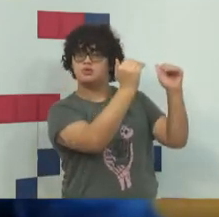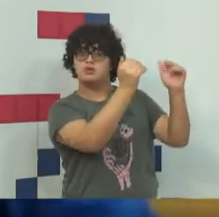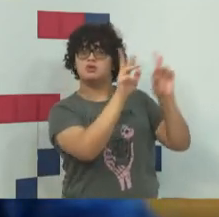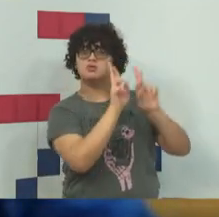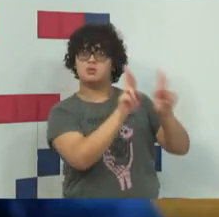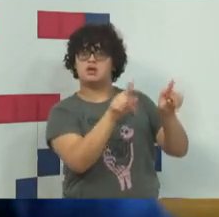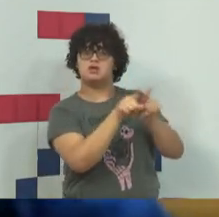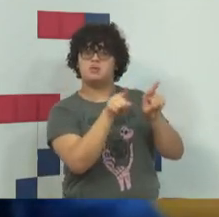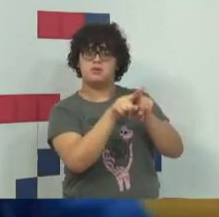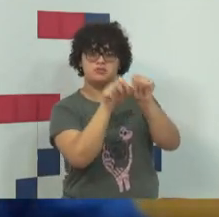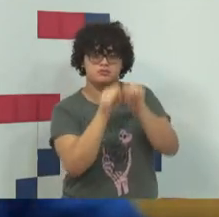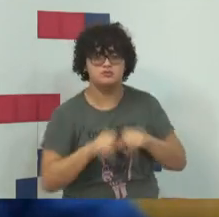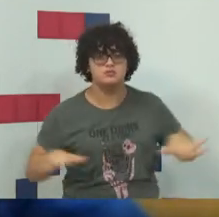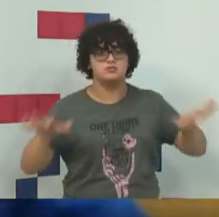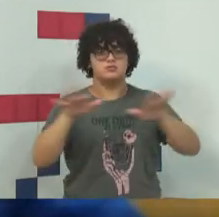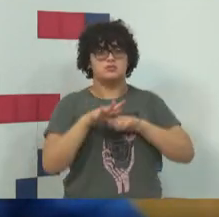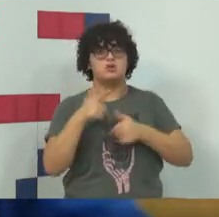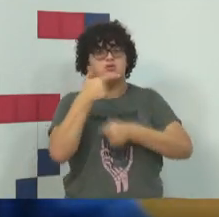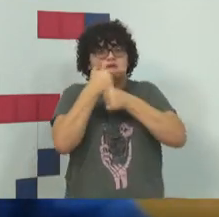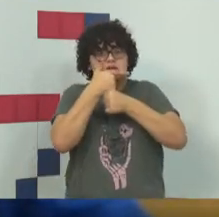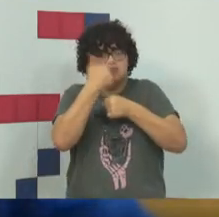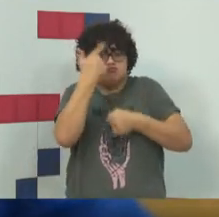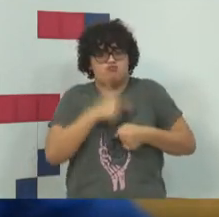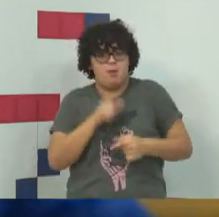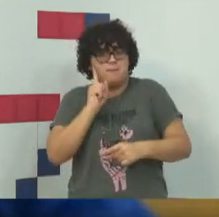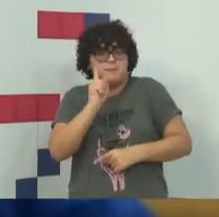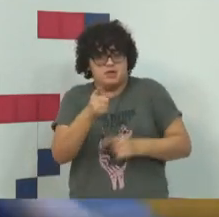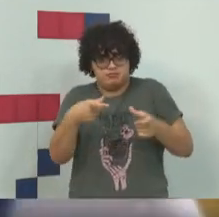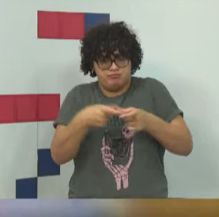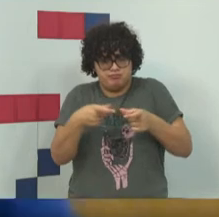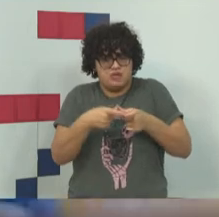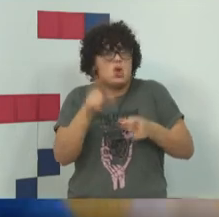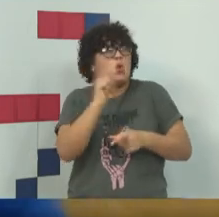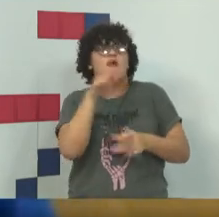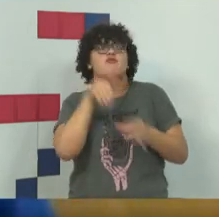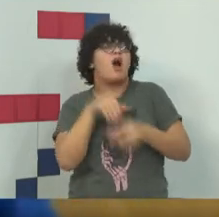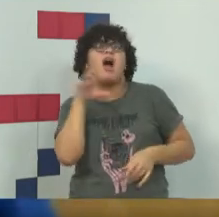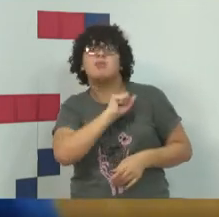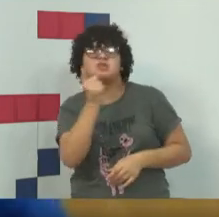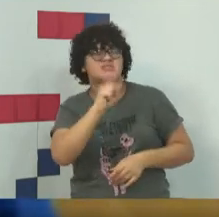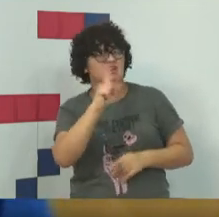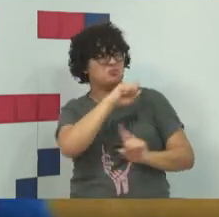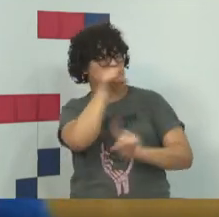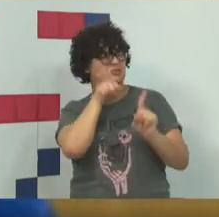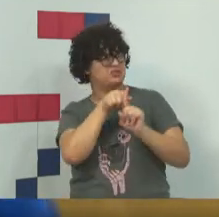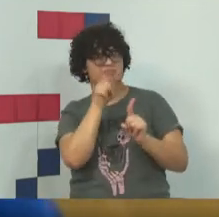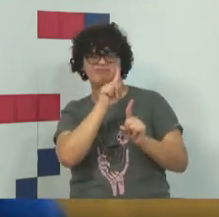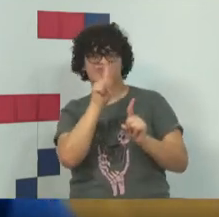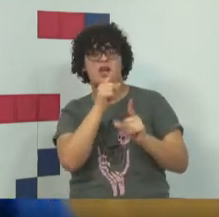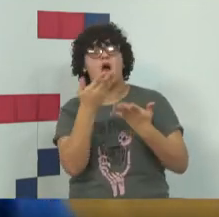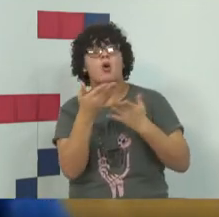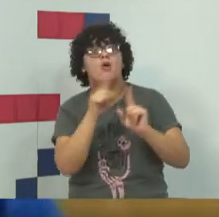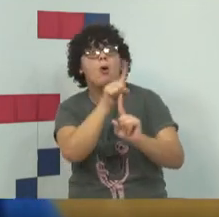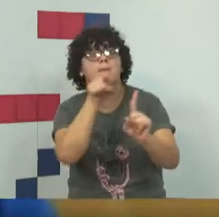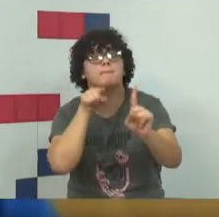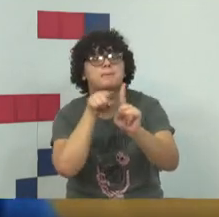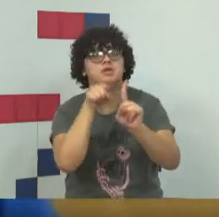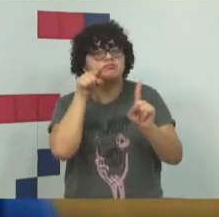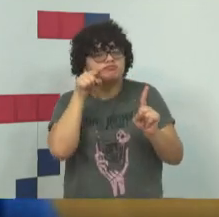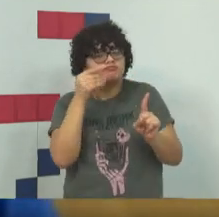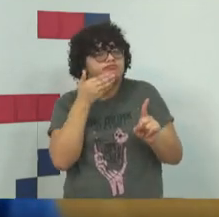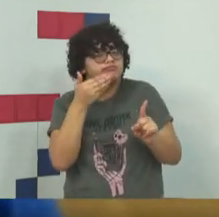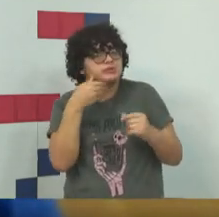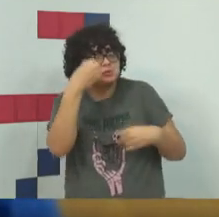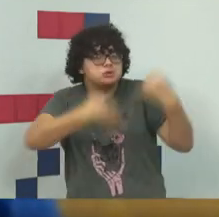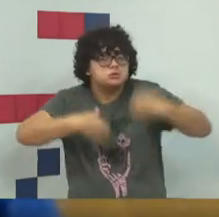vontade da população que ele representa, é a prioridade. E não votar rápido, o objetivo não é esse, o objetivo é dar lisura